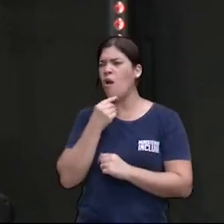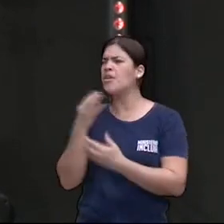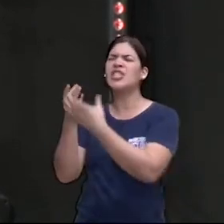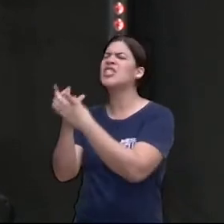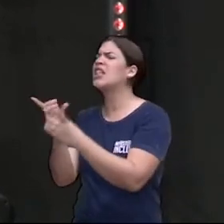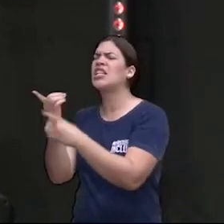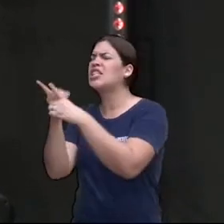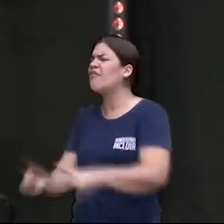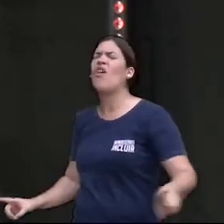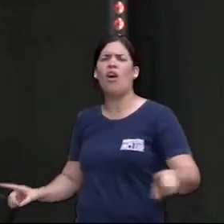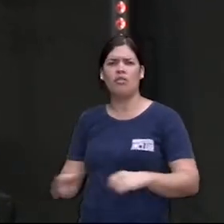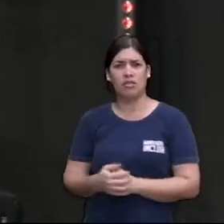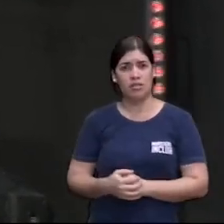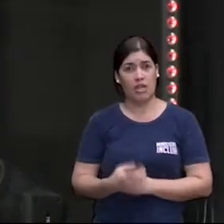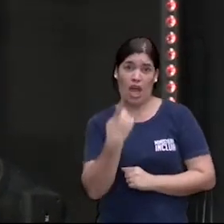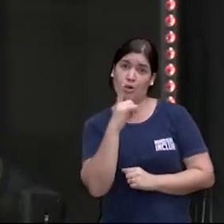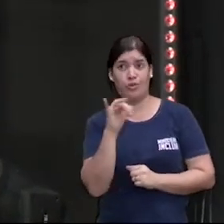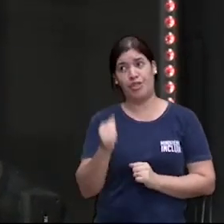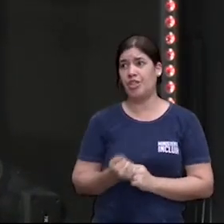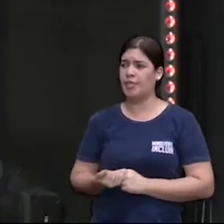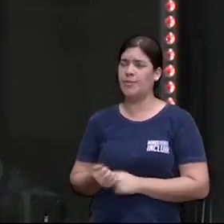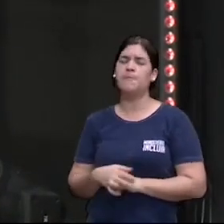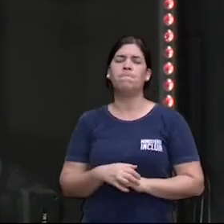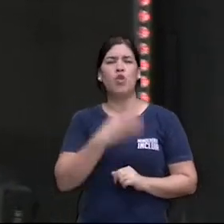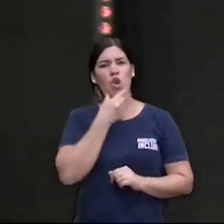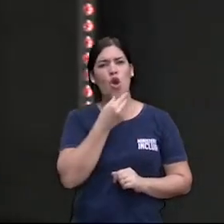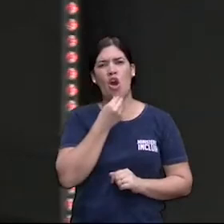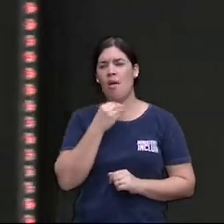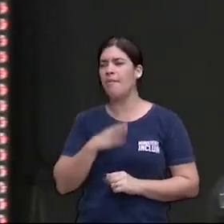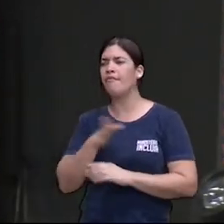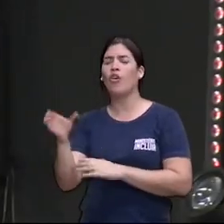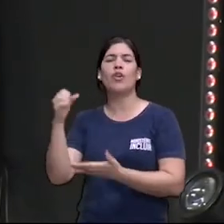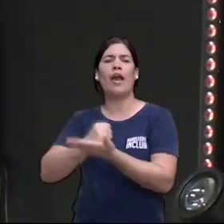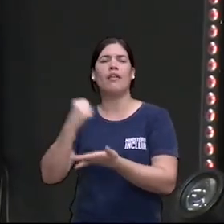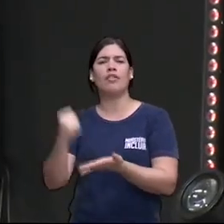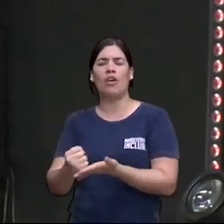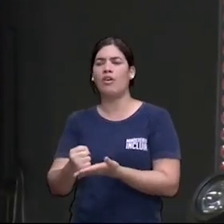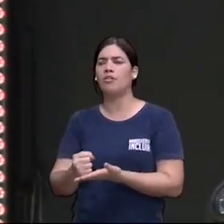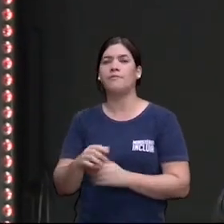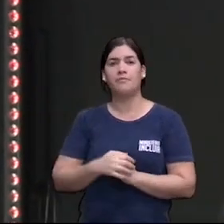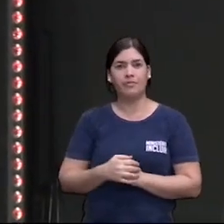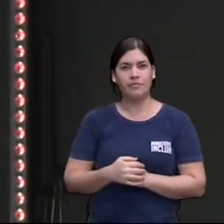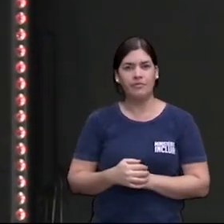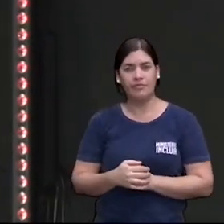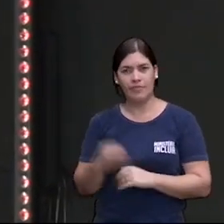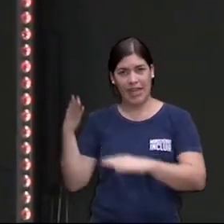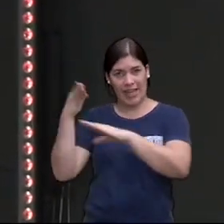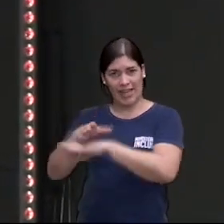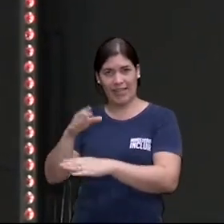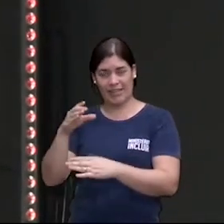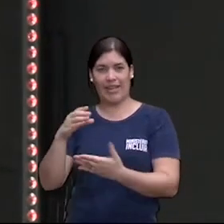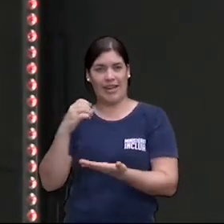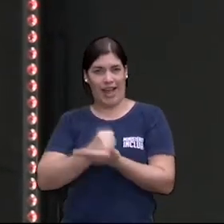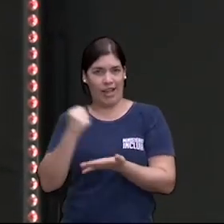Aí um belo dia, um belo dia, eles foram no cartório, hoje é fácil, entra no cartório, já